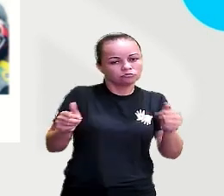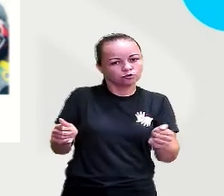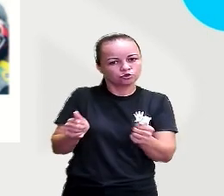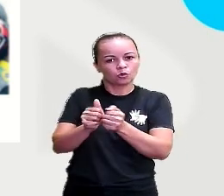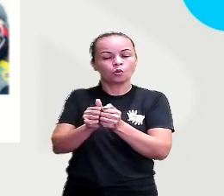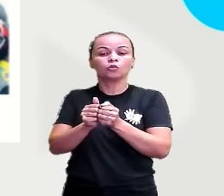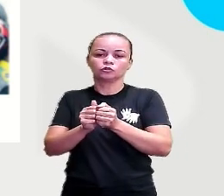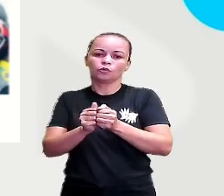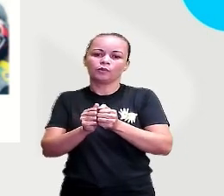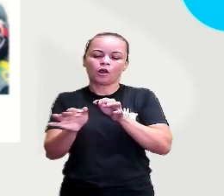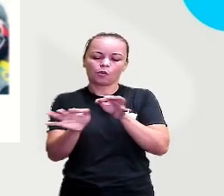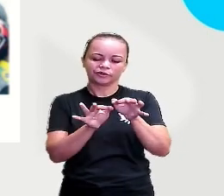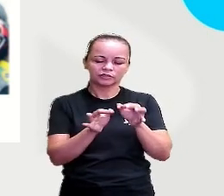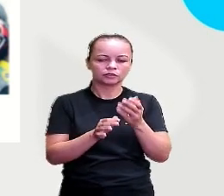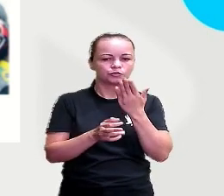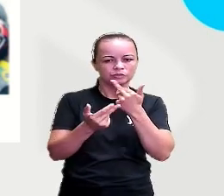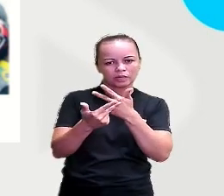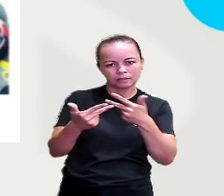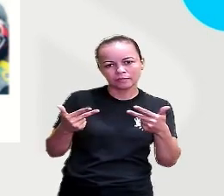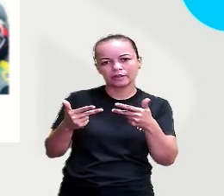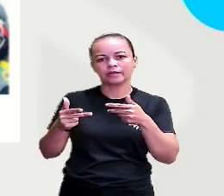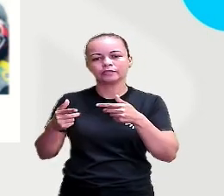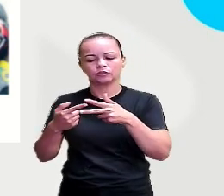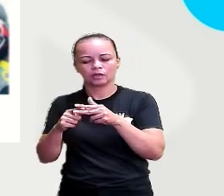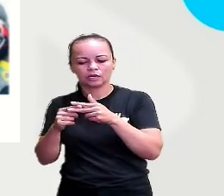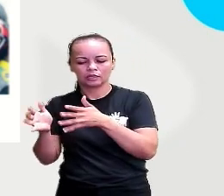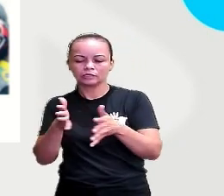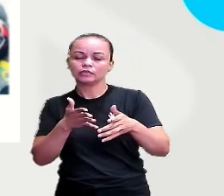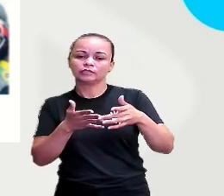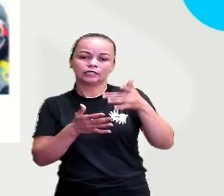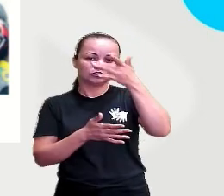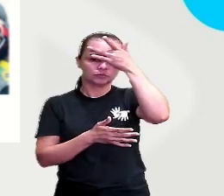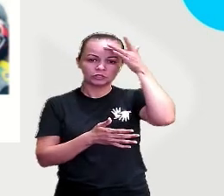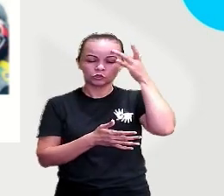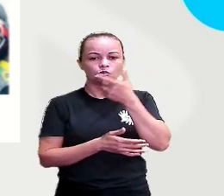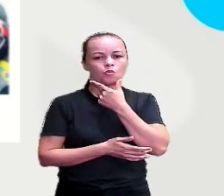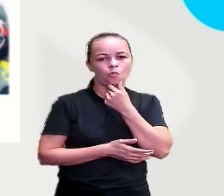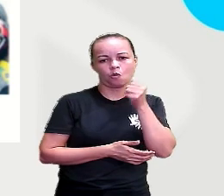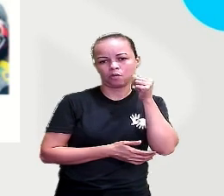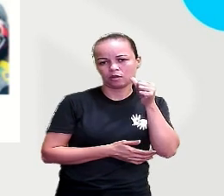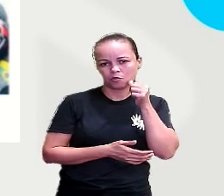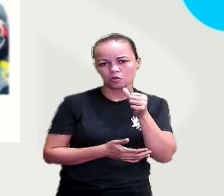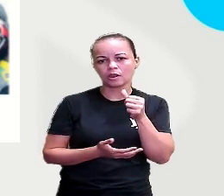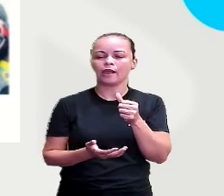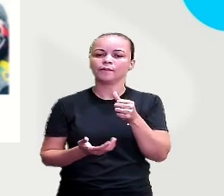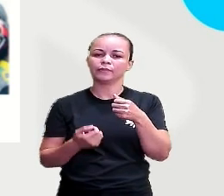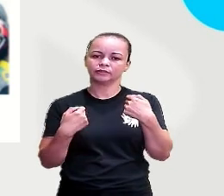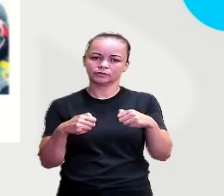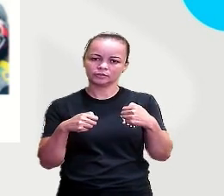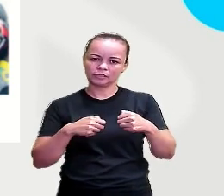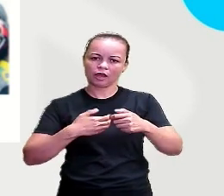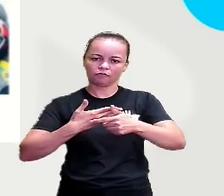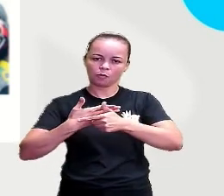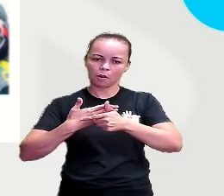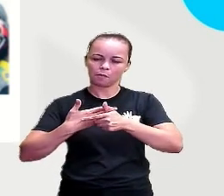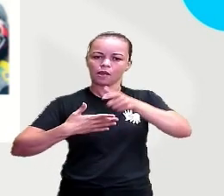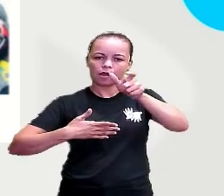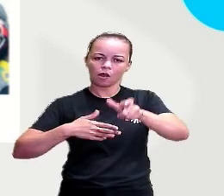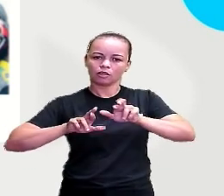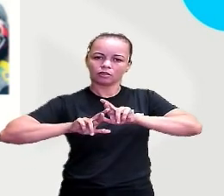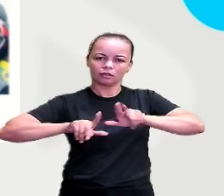necessitavam ainda, que os homens e mulheres pudessem ter papéis diferentes. Então, aqui é um exemplo que eu trouxe para vocês de como é